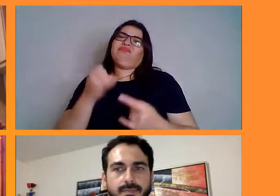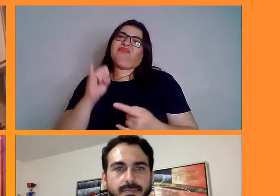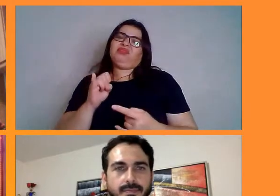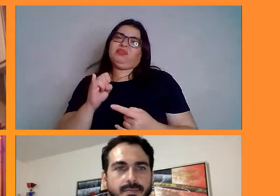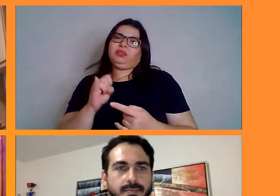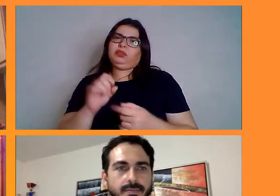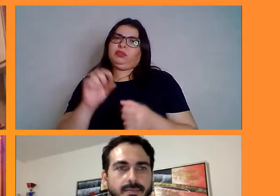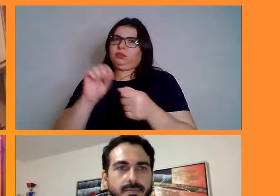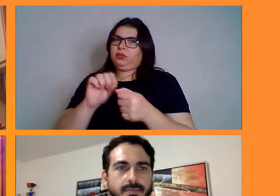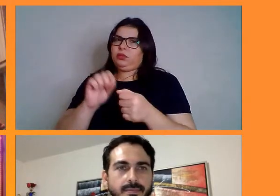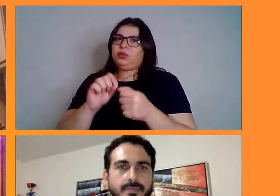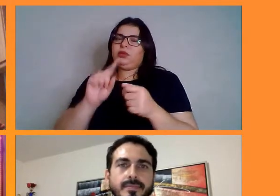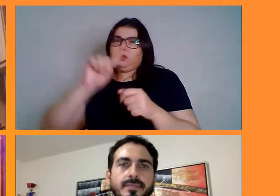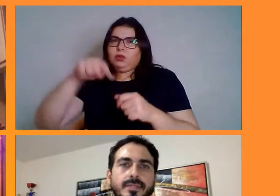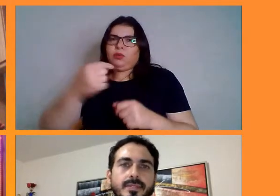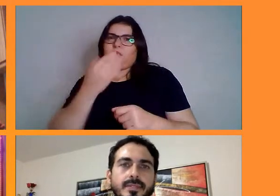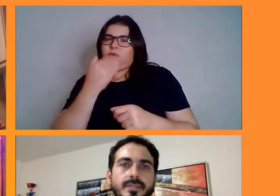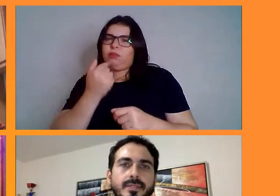chavado.